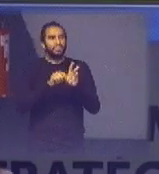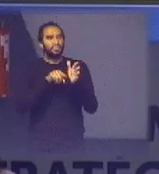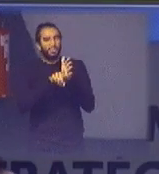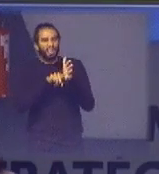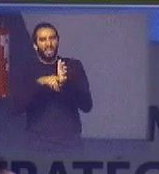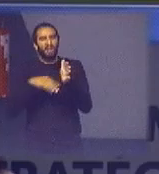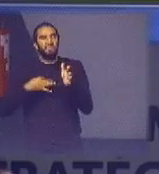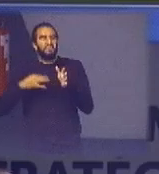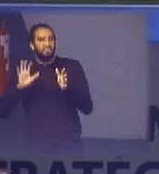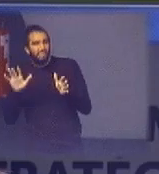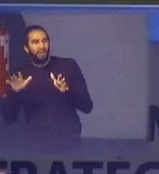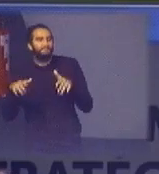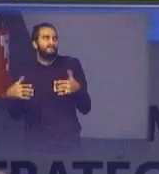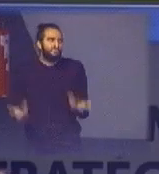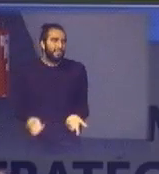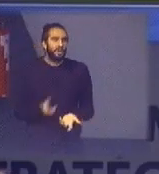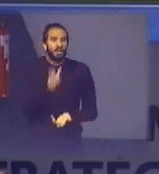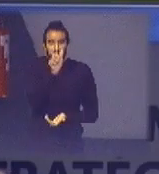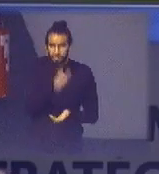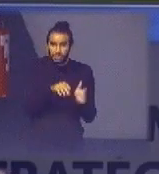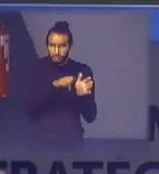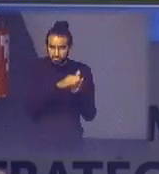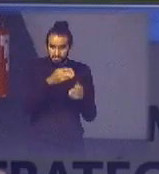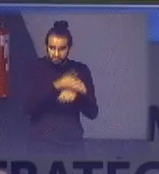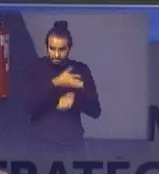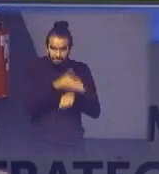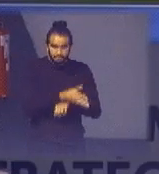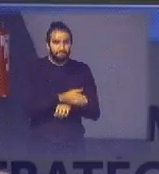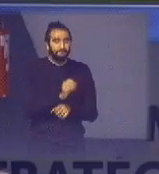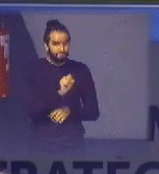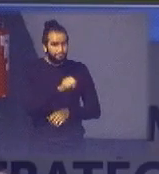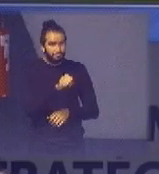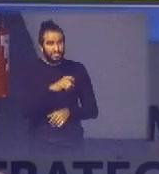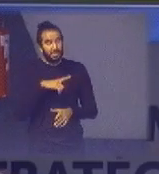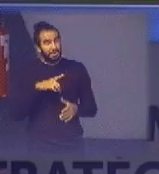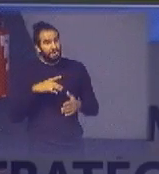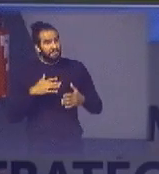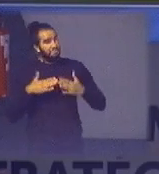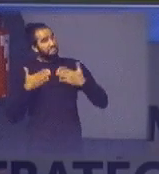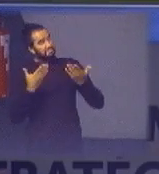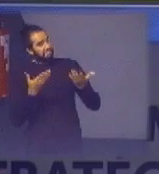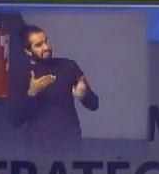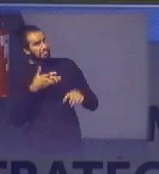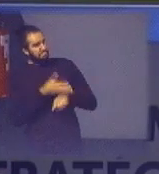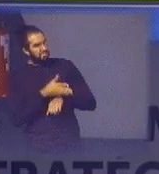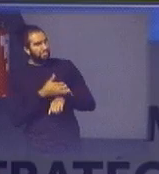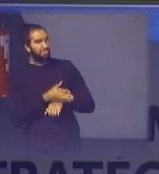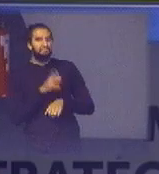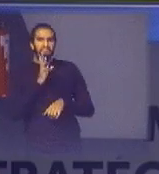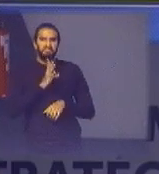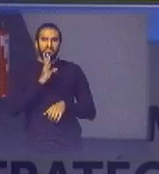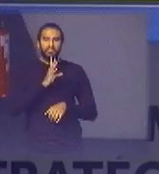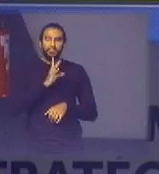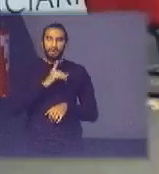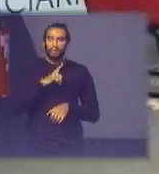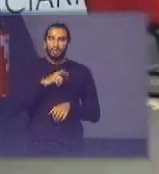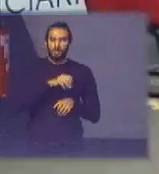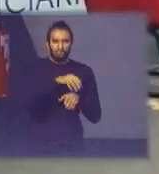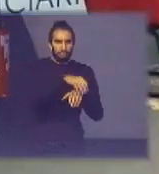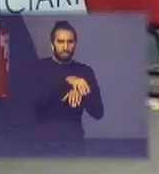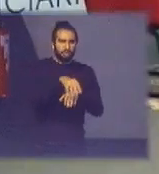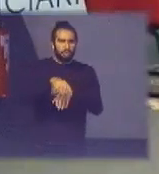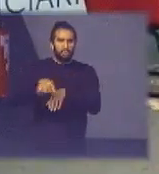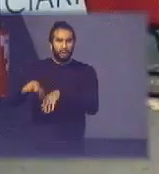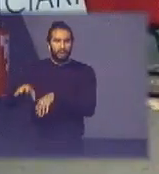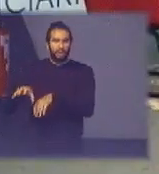voluntária enfim e as pessoas participaram foi uma surpresa para a gente que o whatsapp a gente conseguiu distribuir de uma forma ia